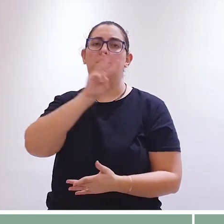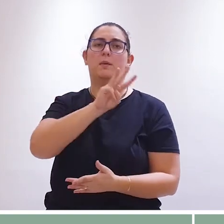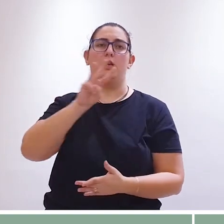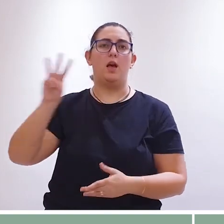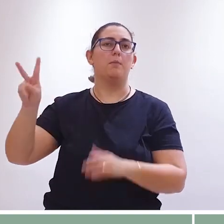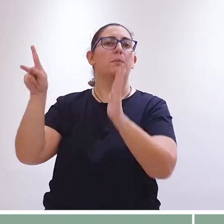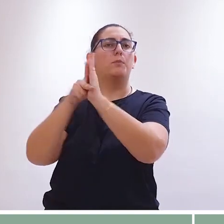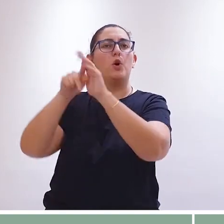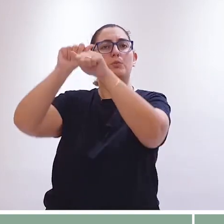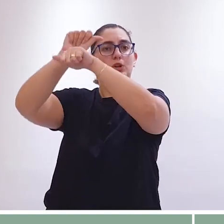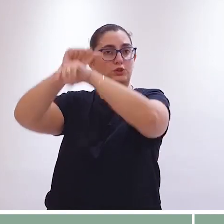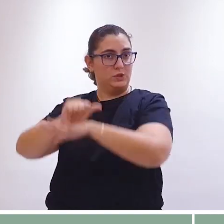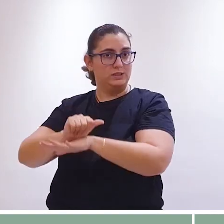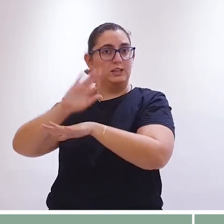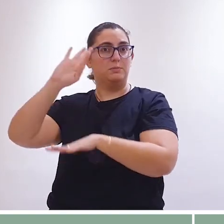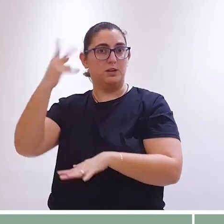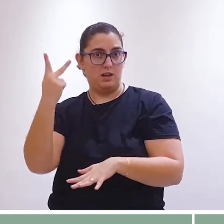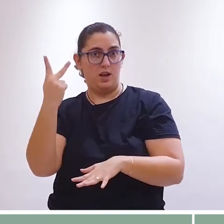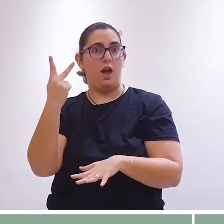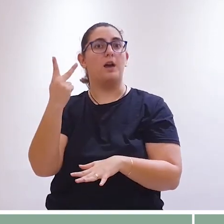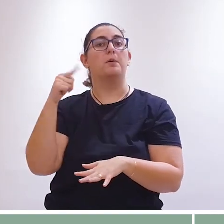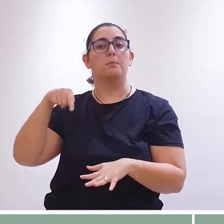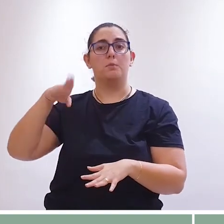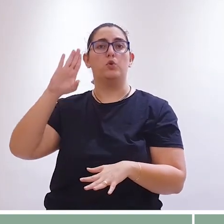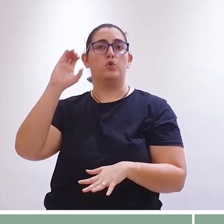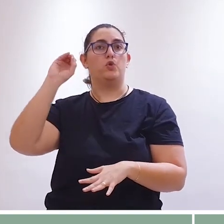Basta entrar no site da arquidiocese.